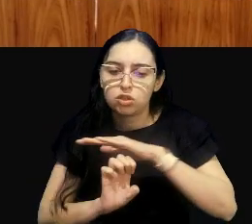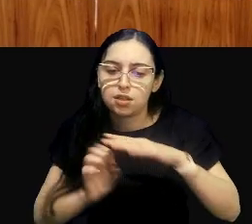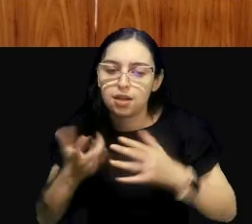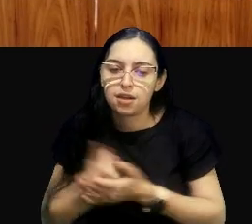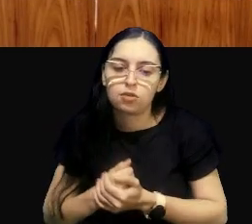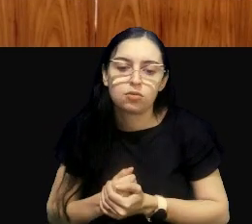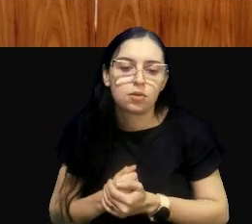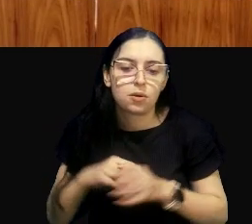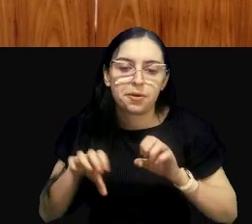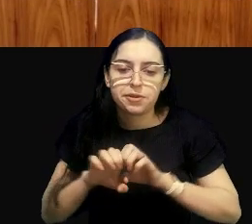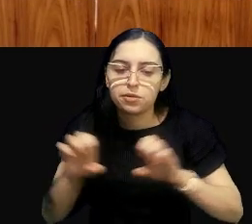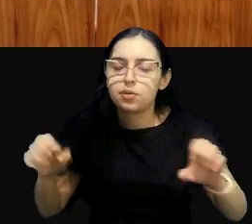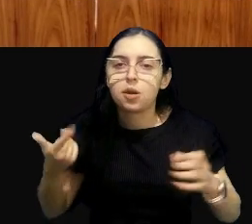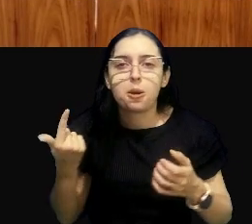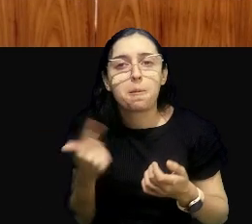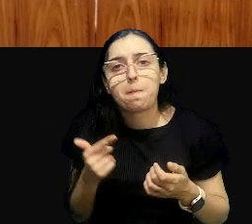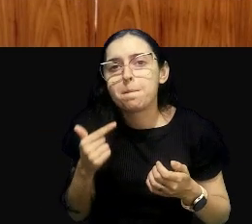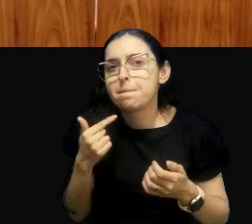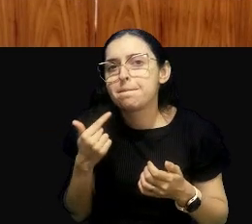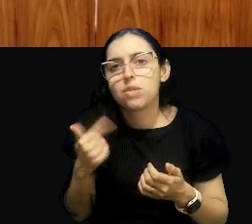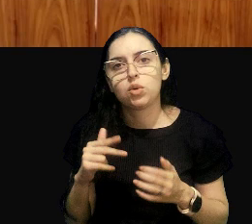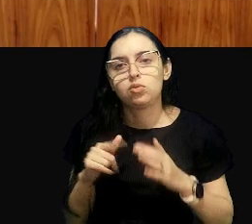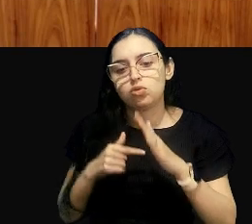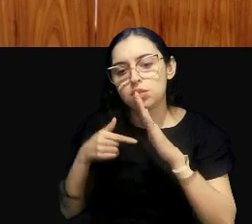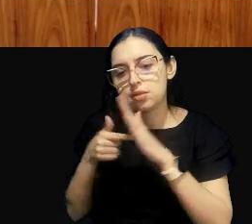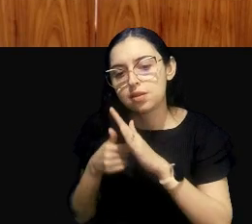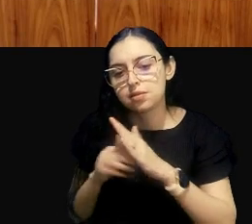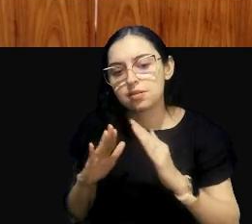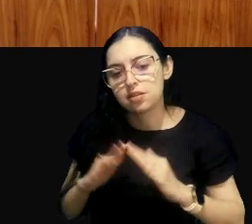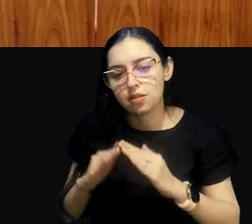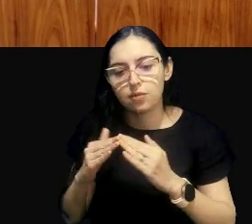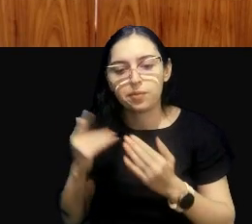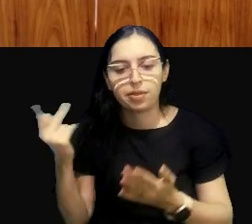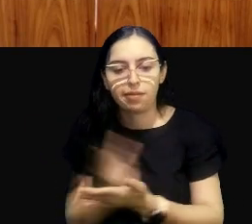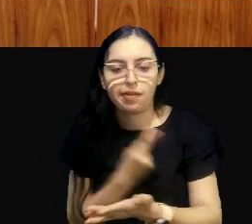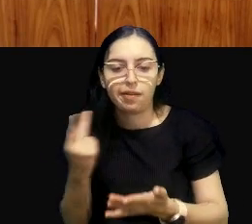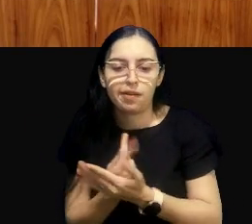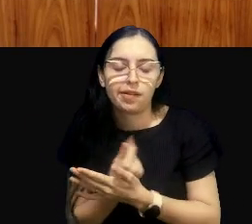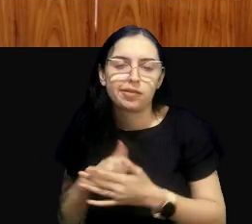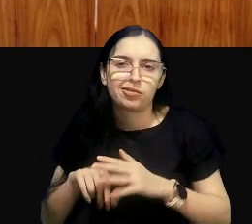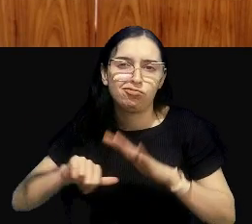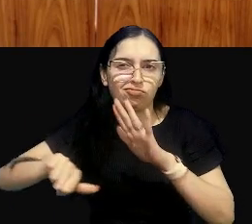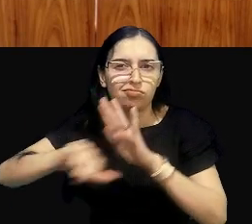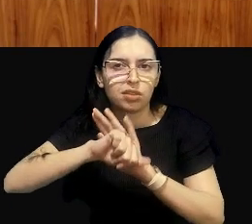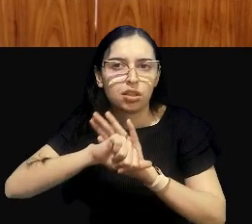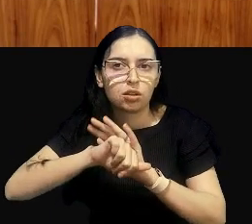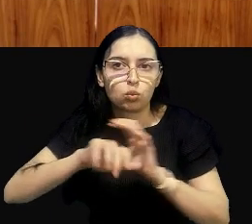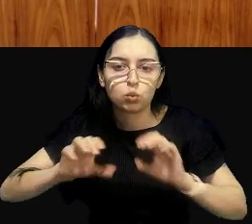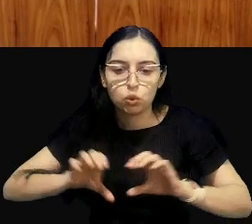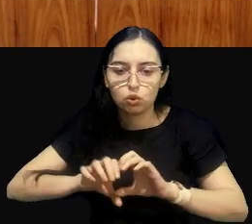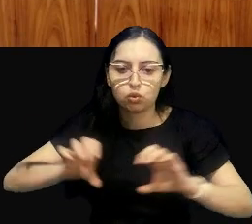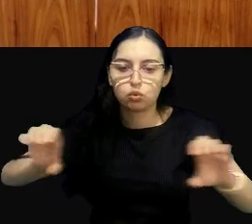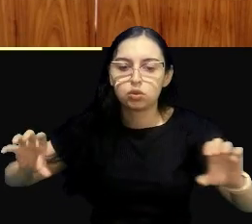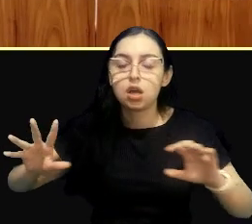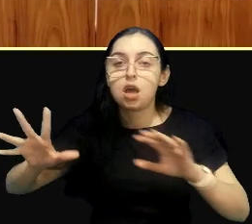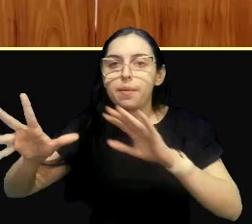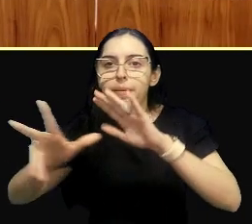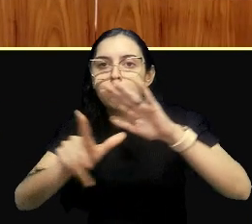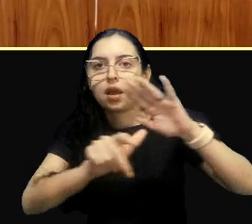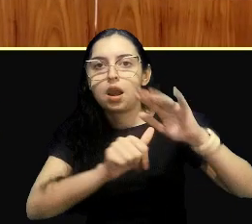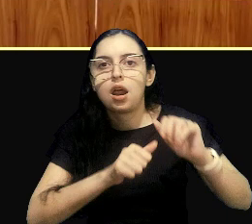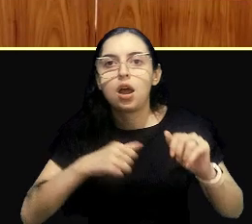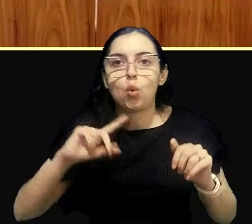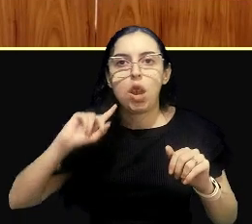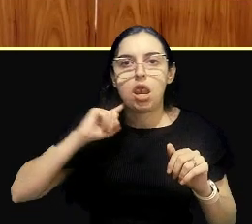possível você acessar essas ocupações informais, irregulares, e colocar uma tubulação que vai recolher esgoto, então o